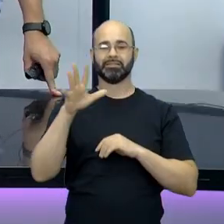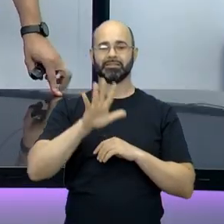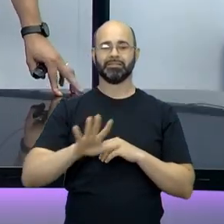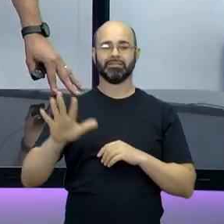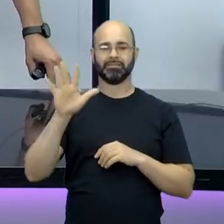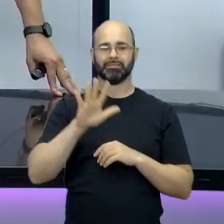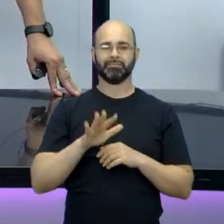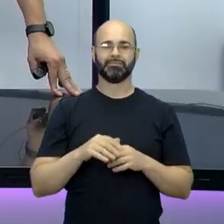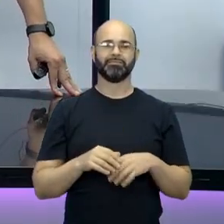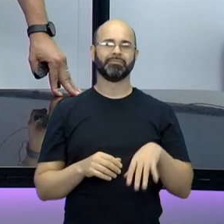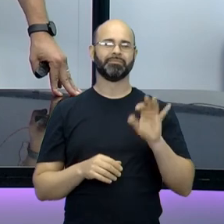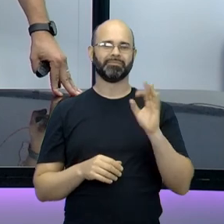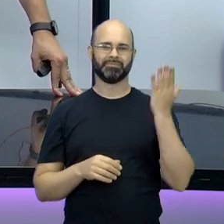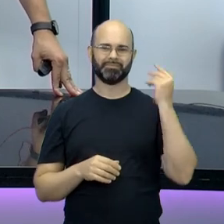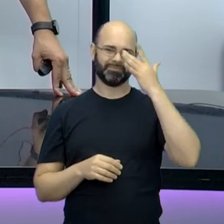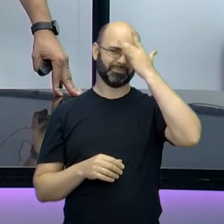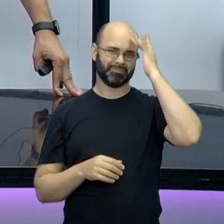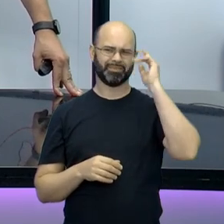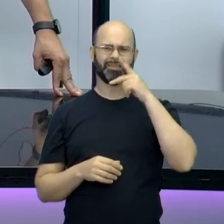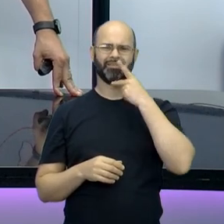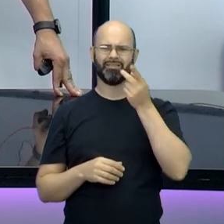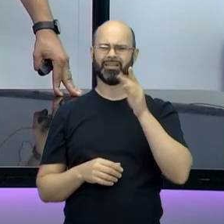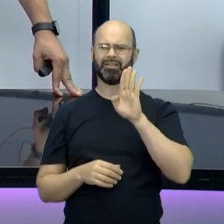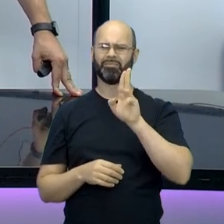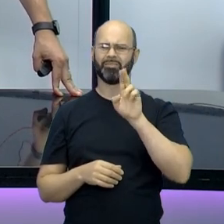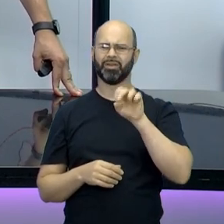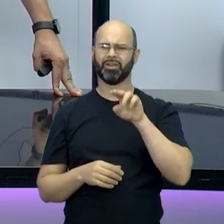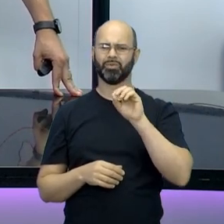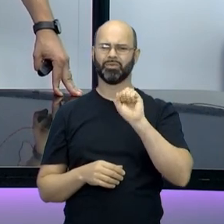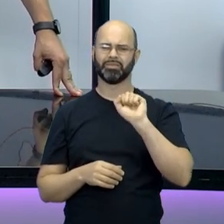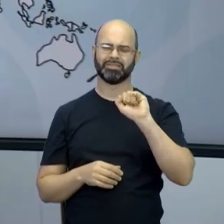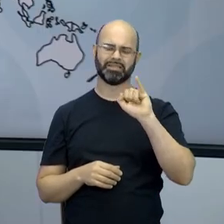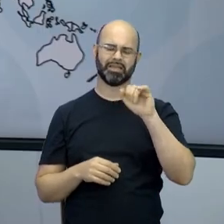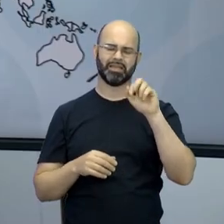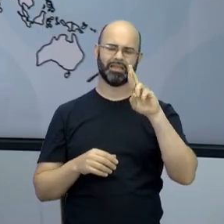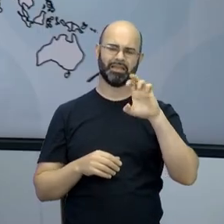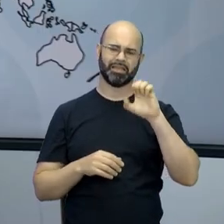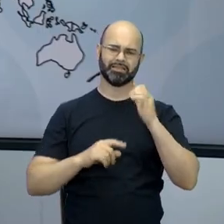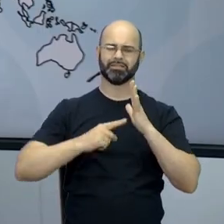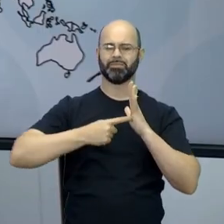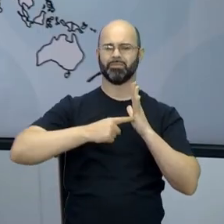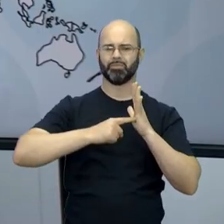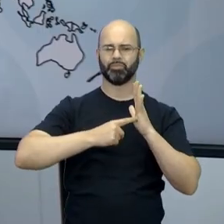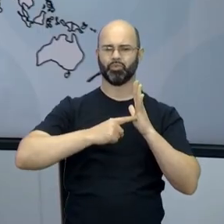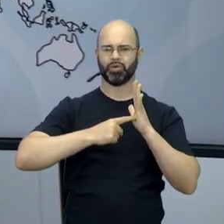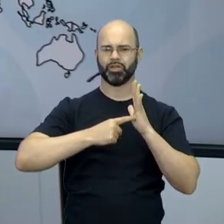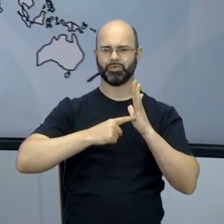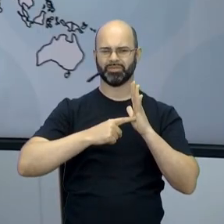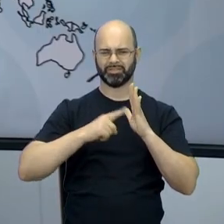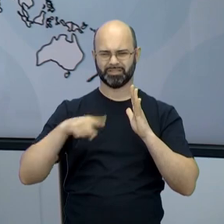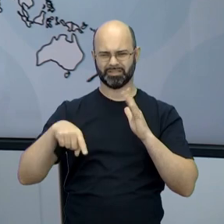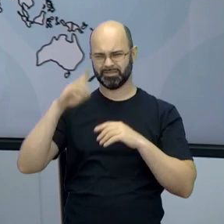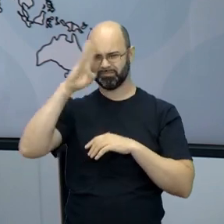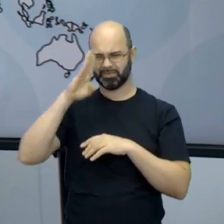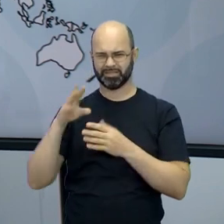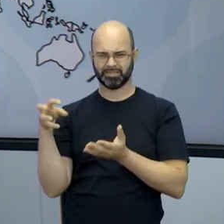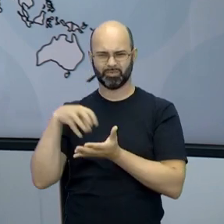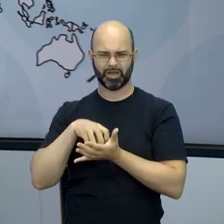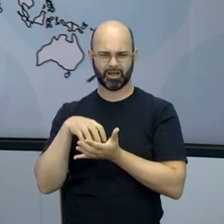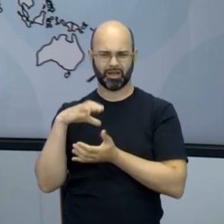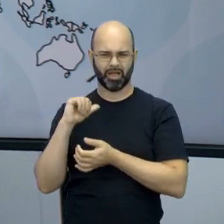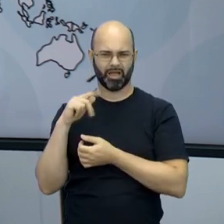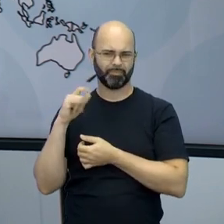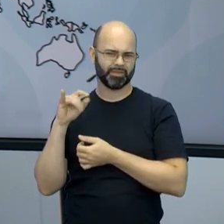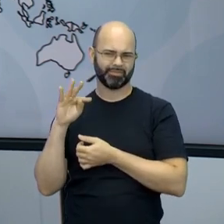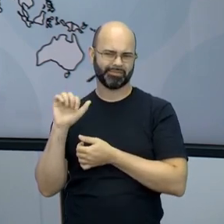época, inclusive, falar que a capital do Brasil era Buenos Aires. Era Buenos Aires. Então, olha só, interessante. O cinema, nesse sentido,